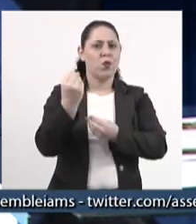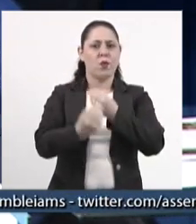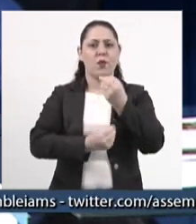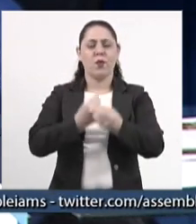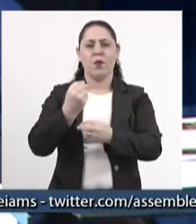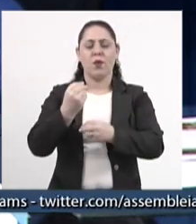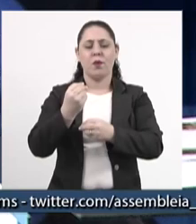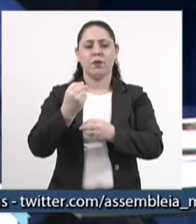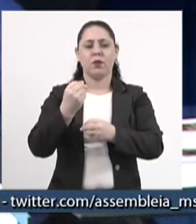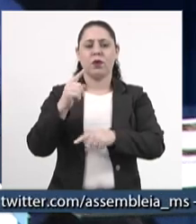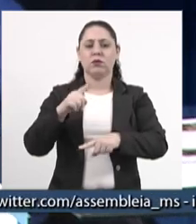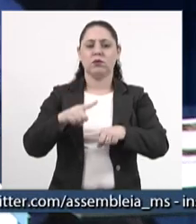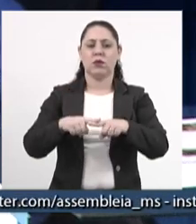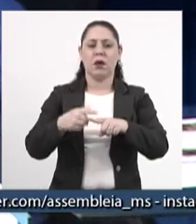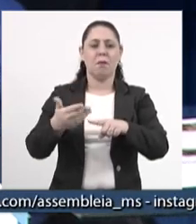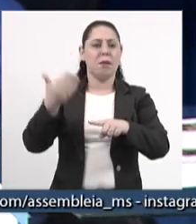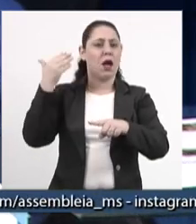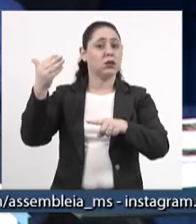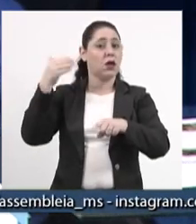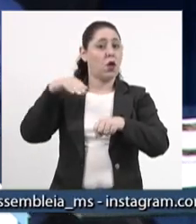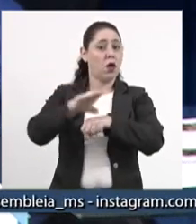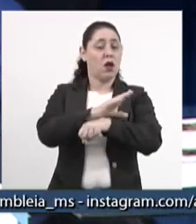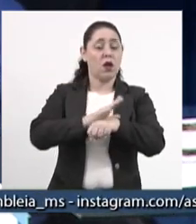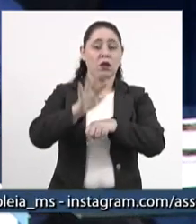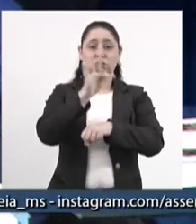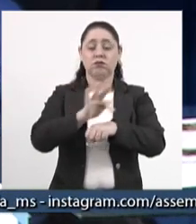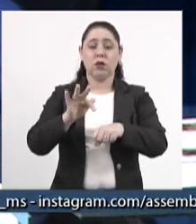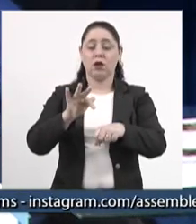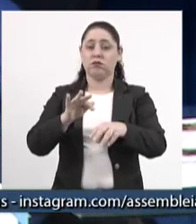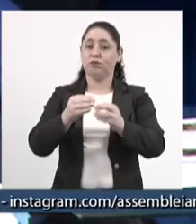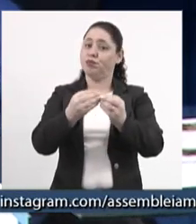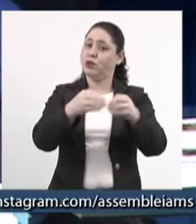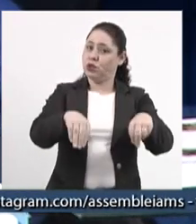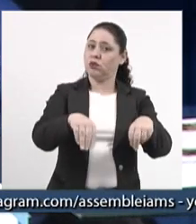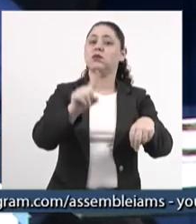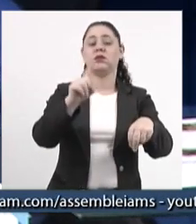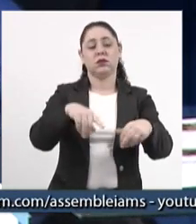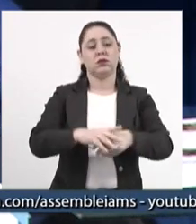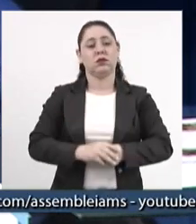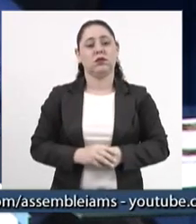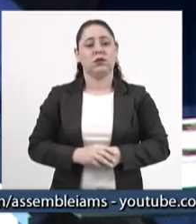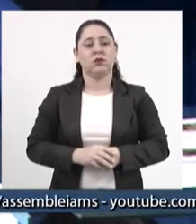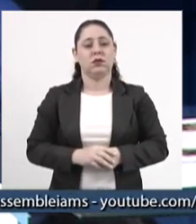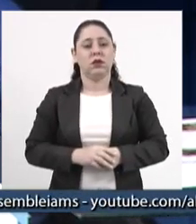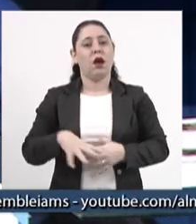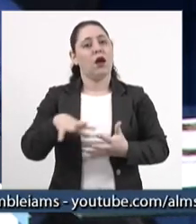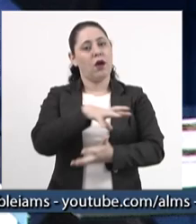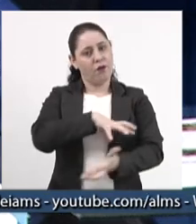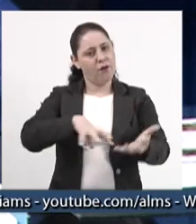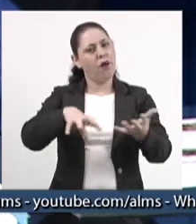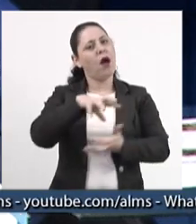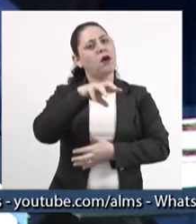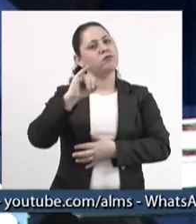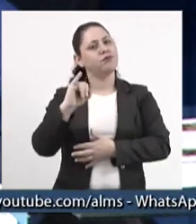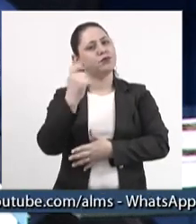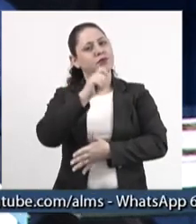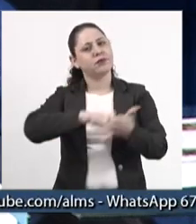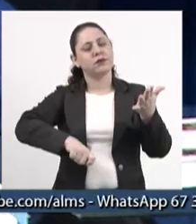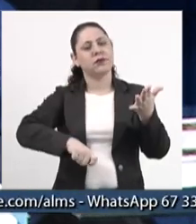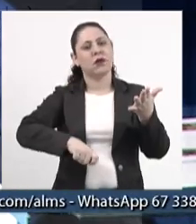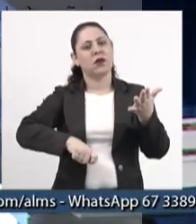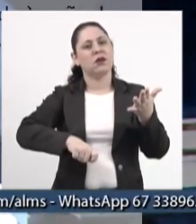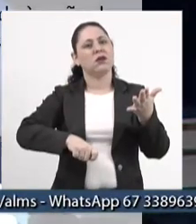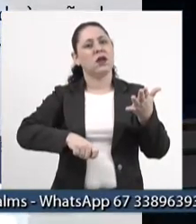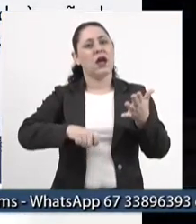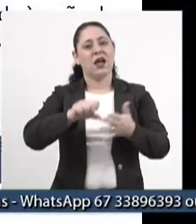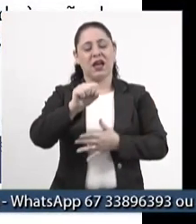cláusulas petras da Constituição estão sendo feridos. E essa reforma tributária, ela vai penar no